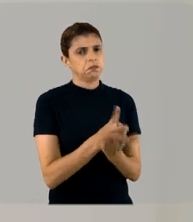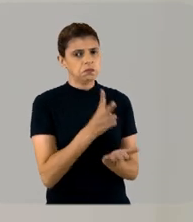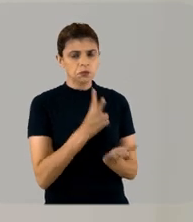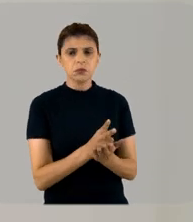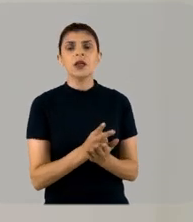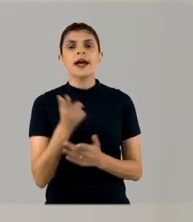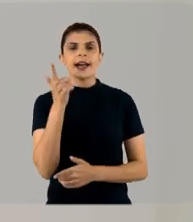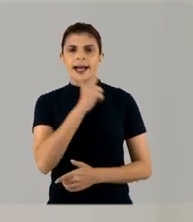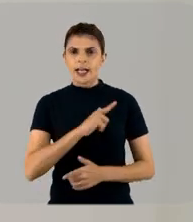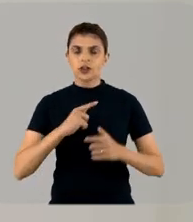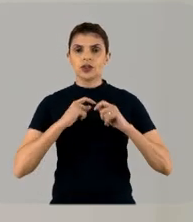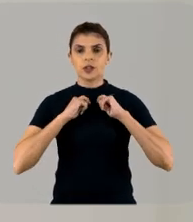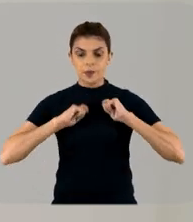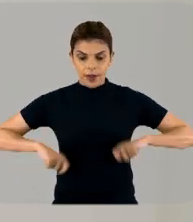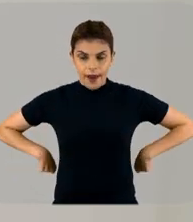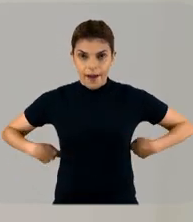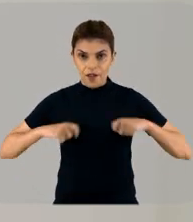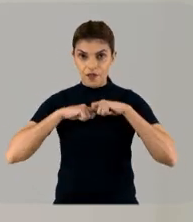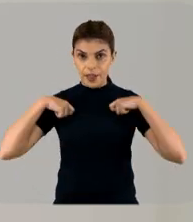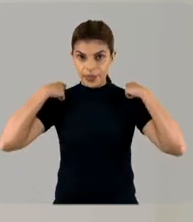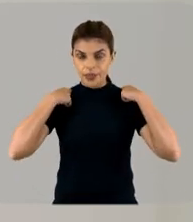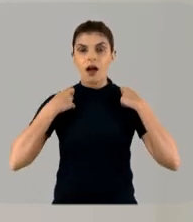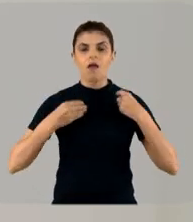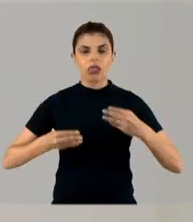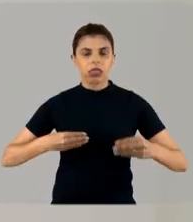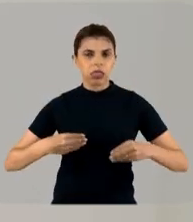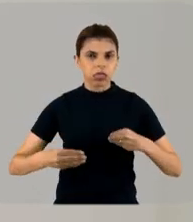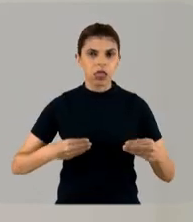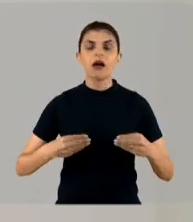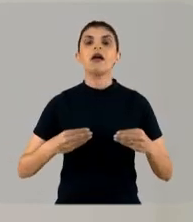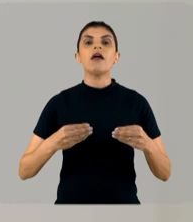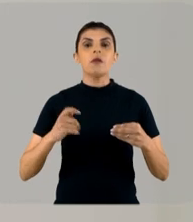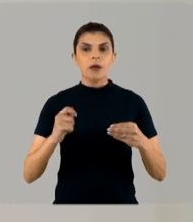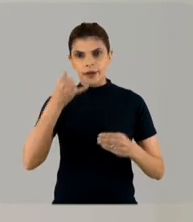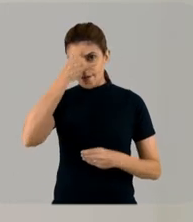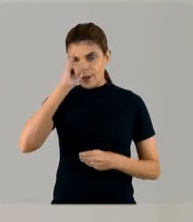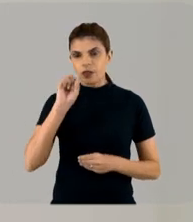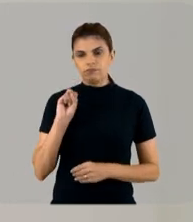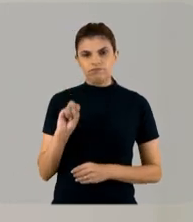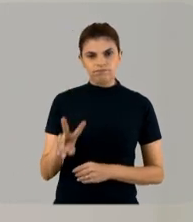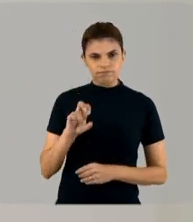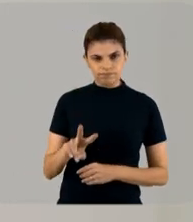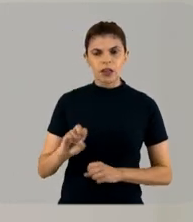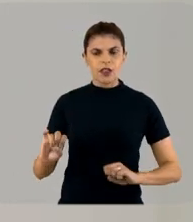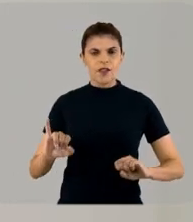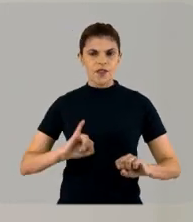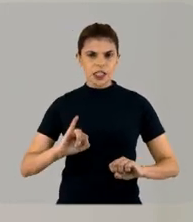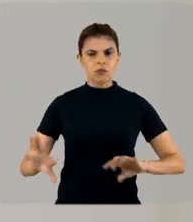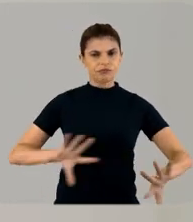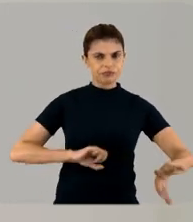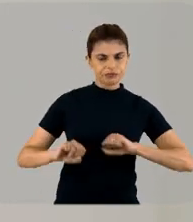avental impermeável durante esse parto para evitar que ele se contamine com líquido amniótico e outros fluidos